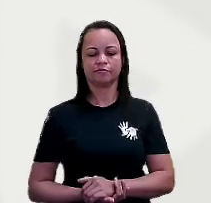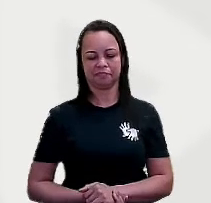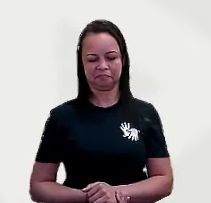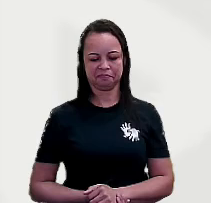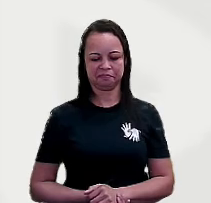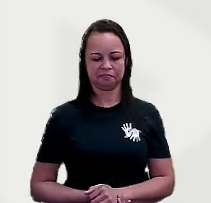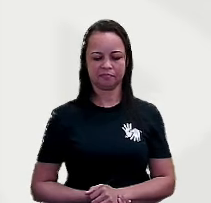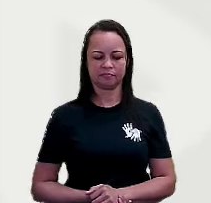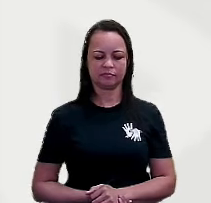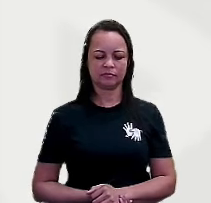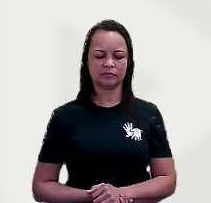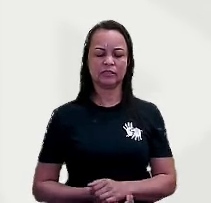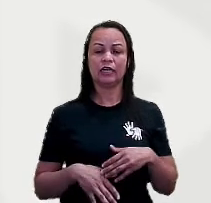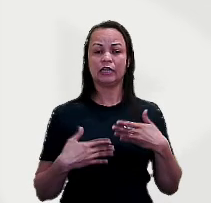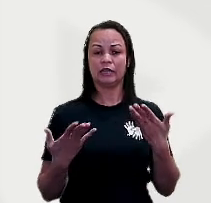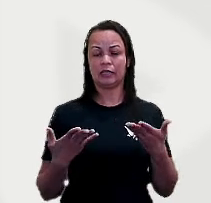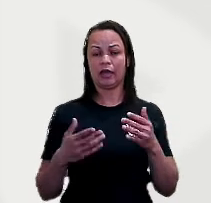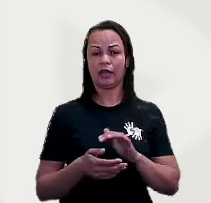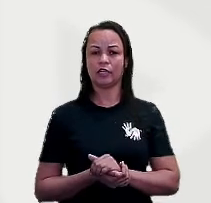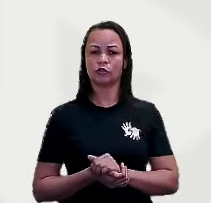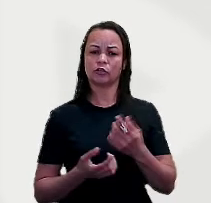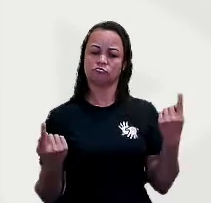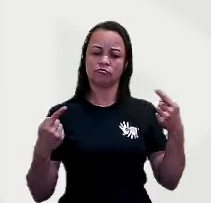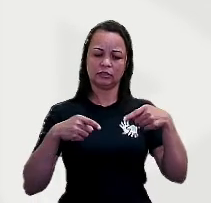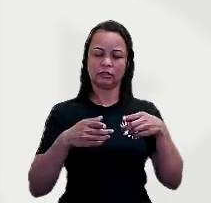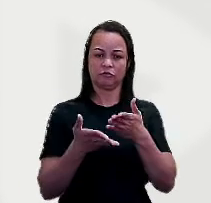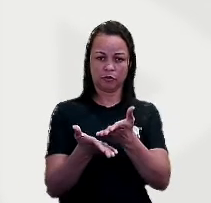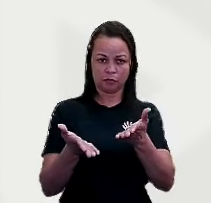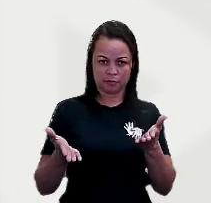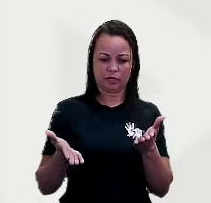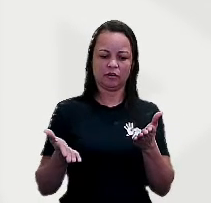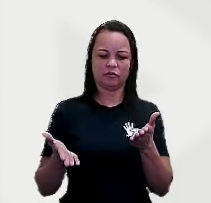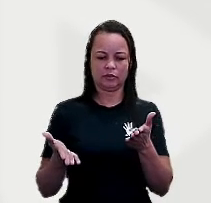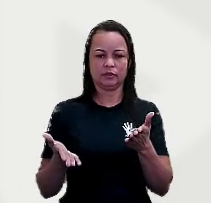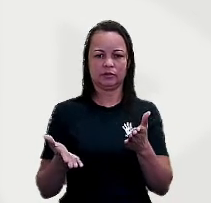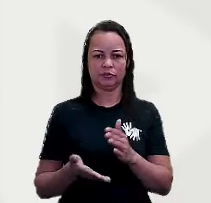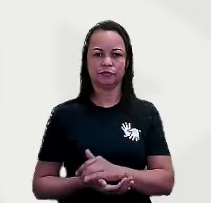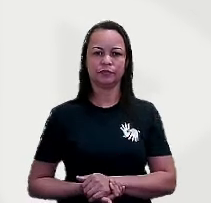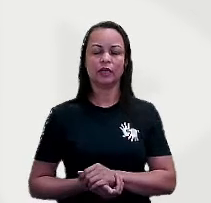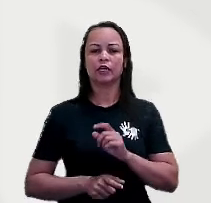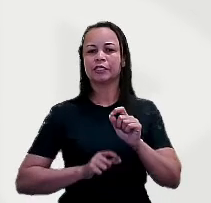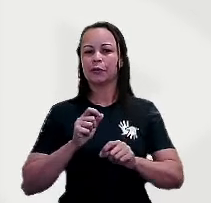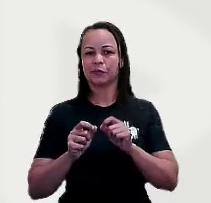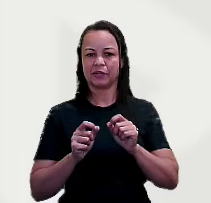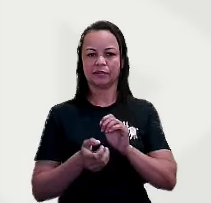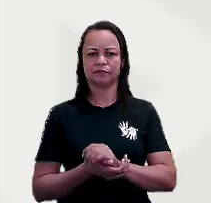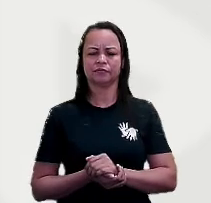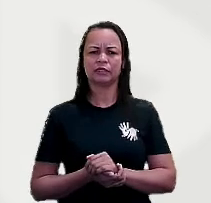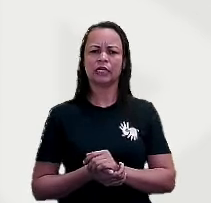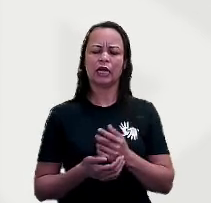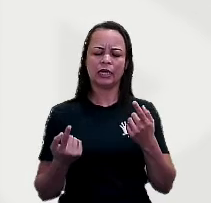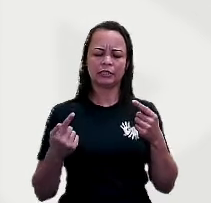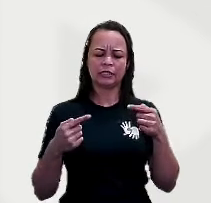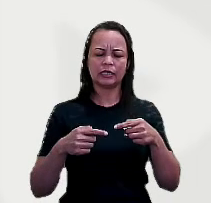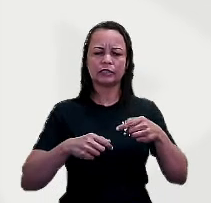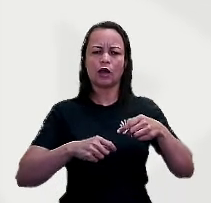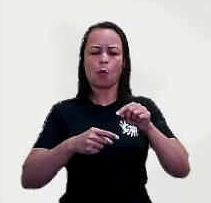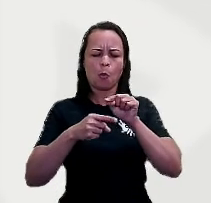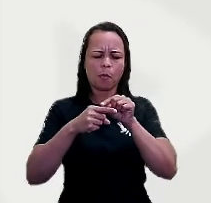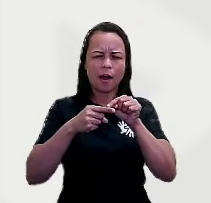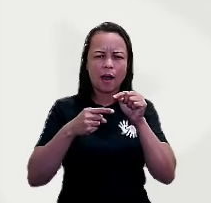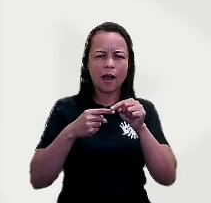tá certo? E aí eu deixo um desafio para vocês, certo? Que é em que direção o bairro